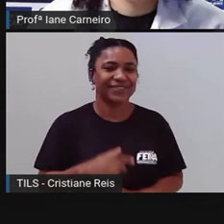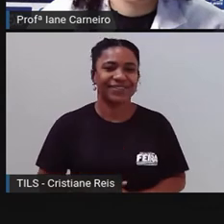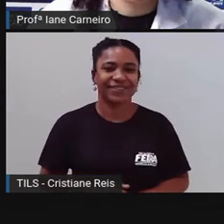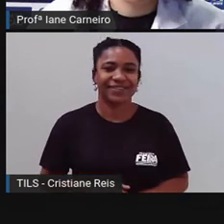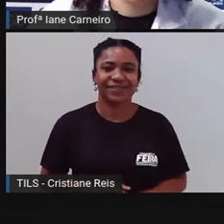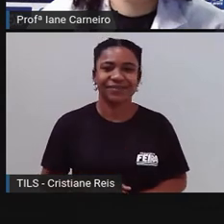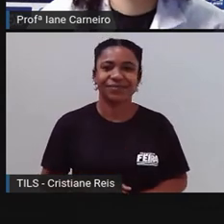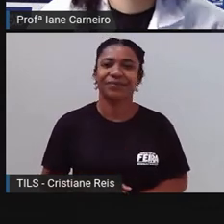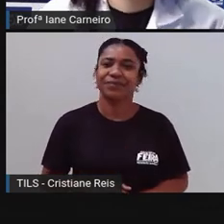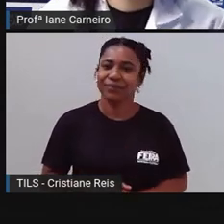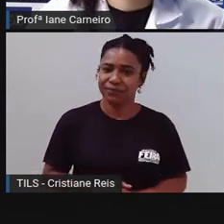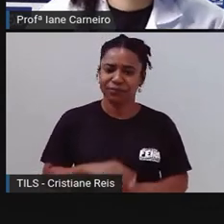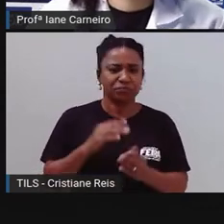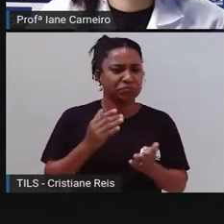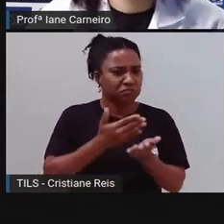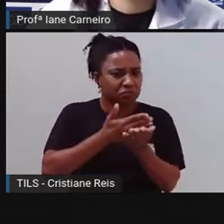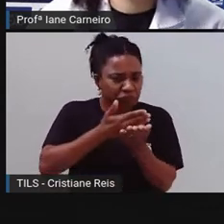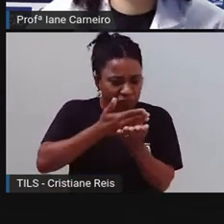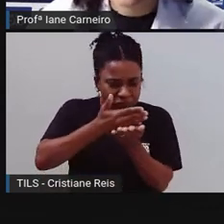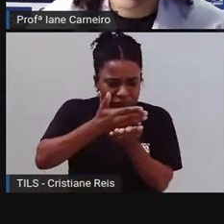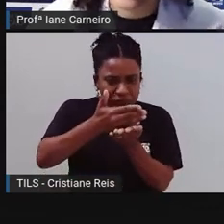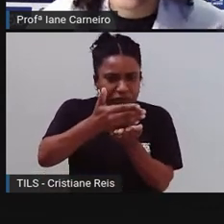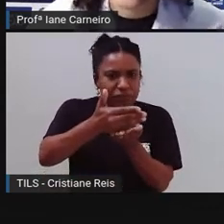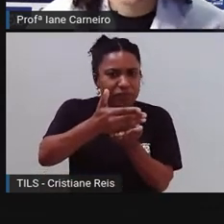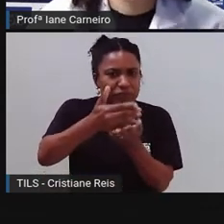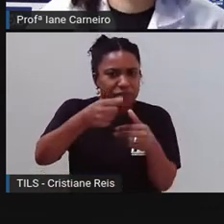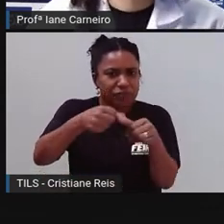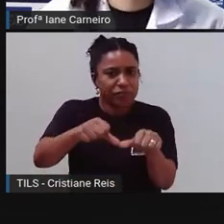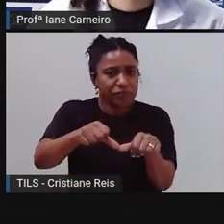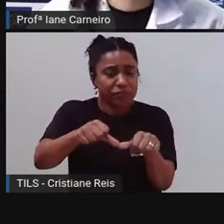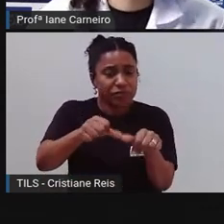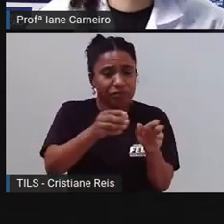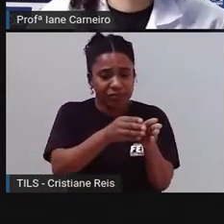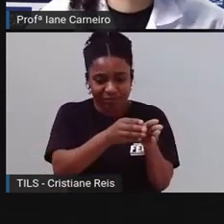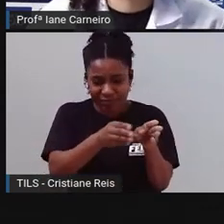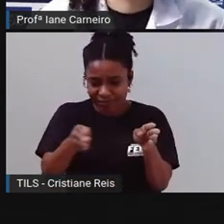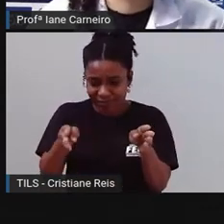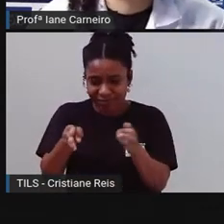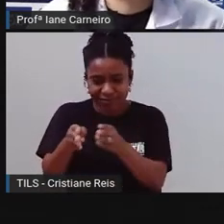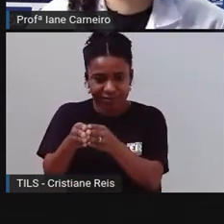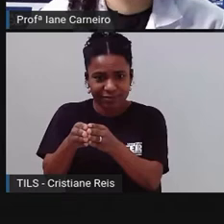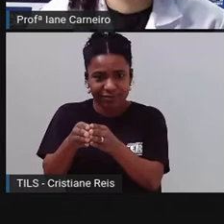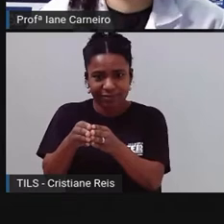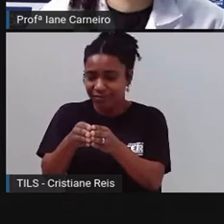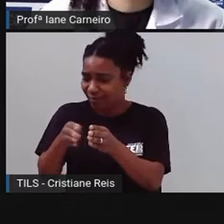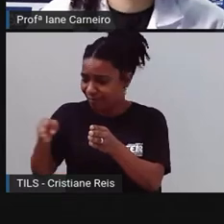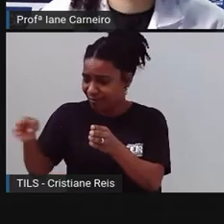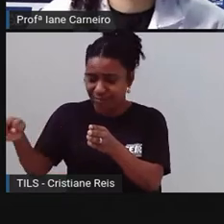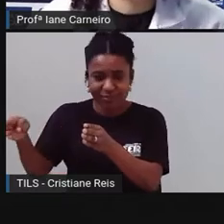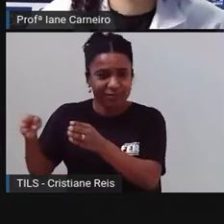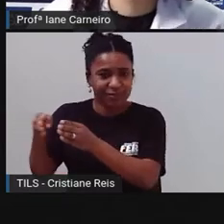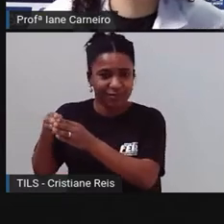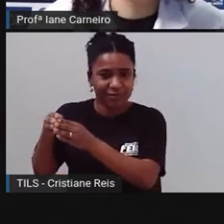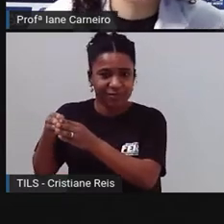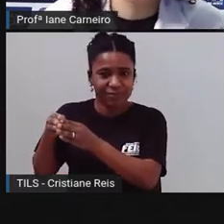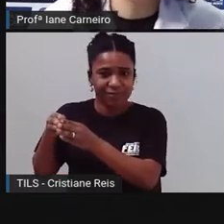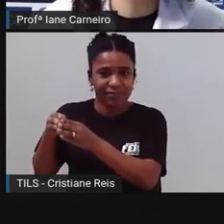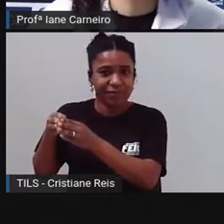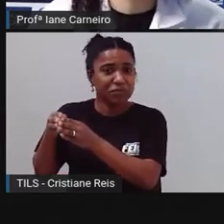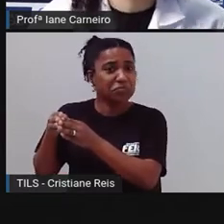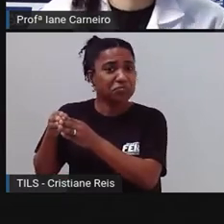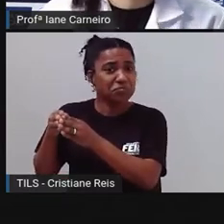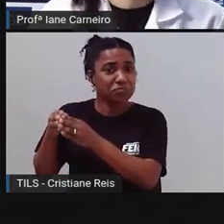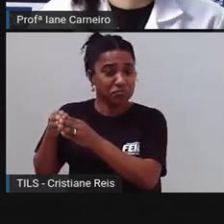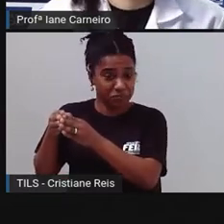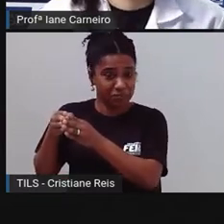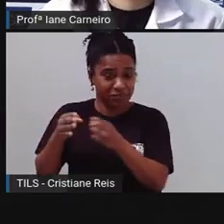meio do começo. Está no começo do meio. Estando em ambas assim, está na ponta